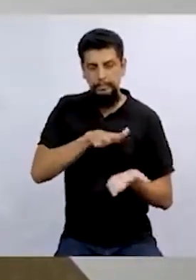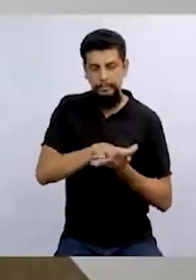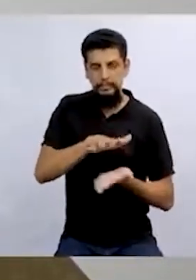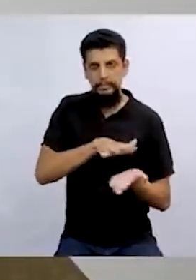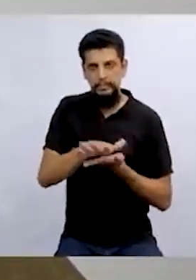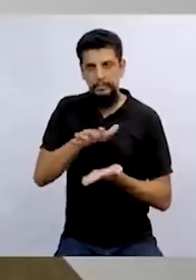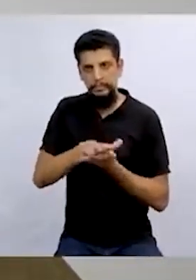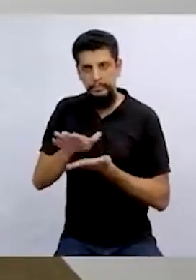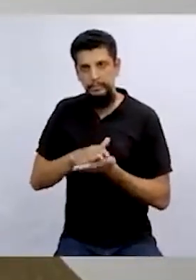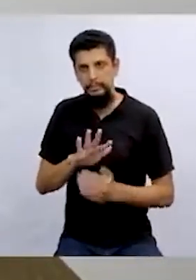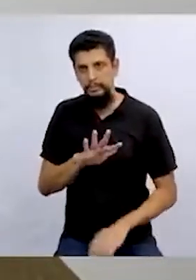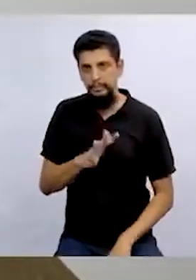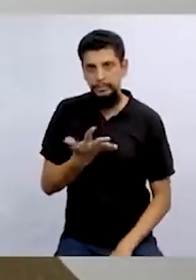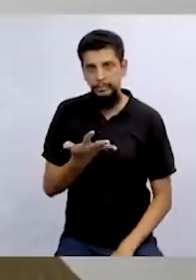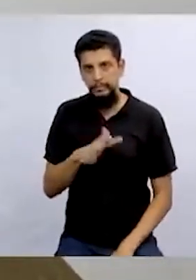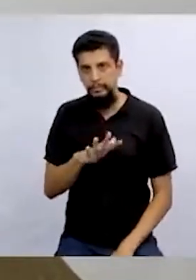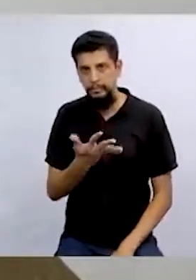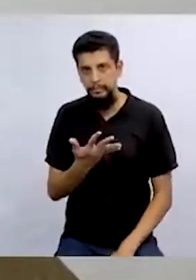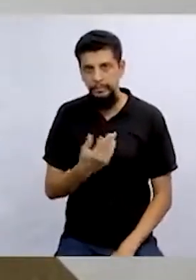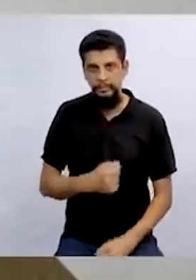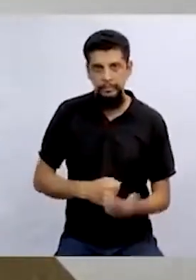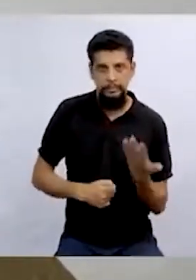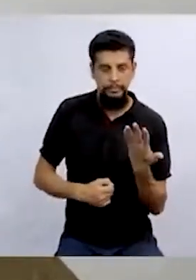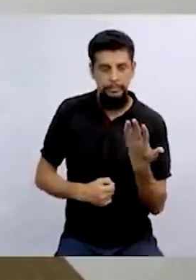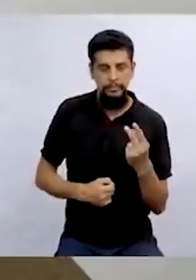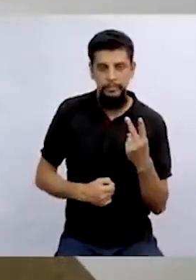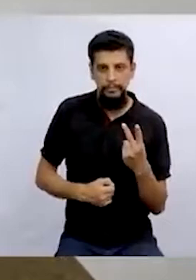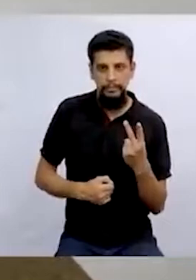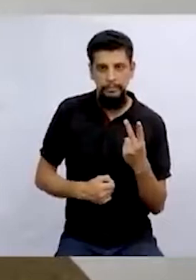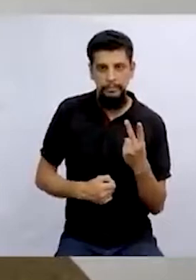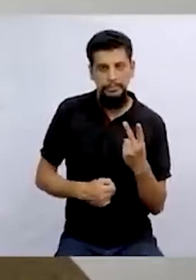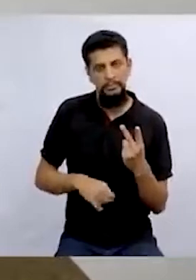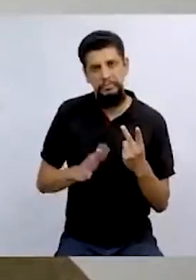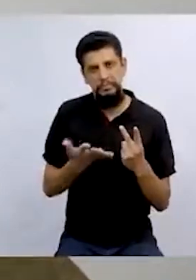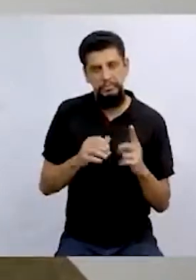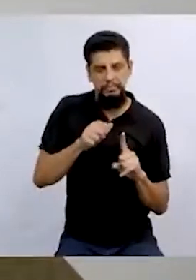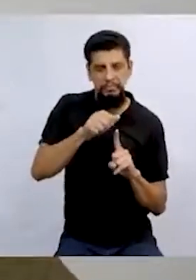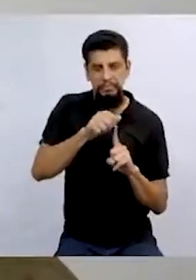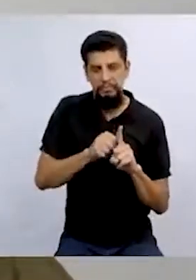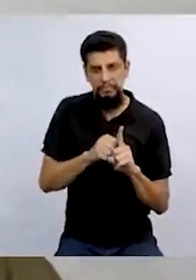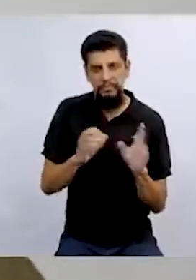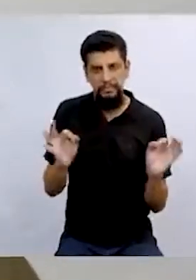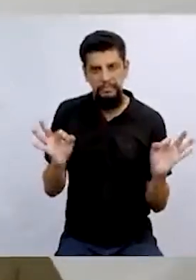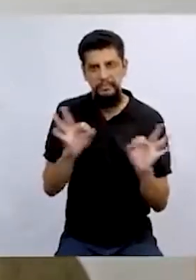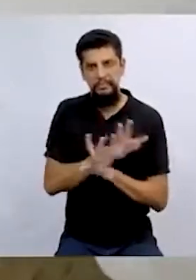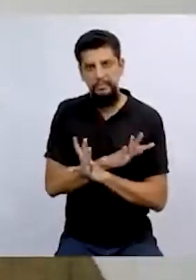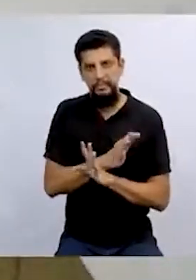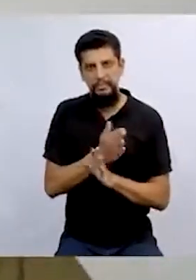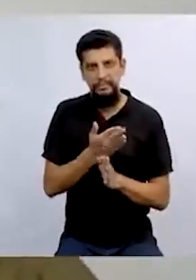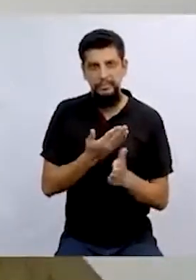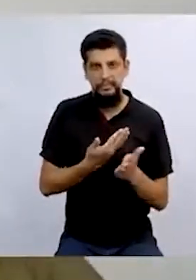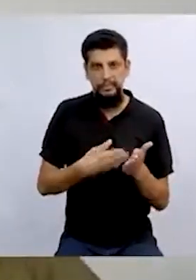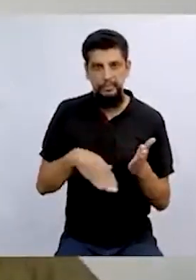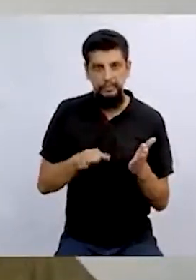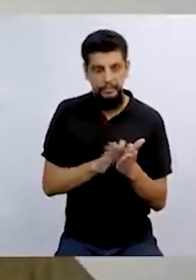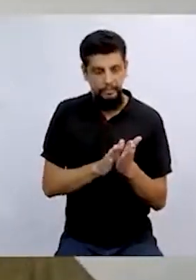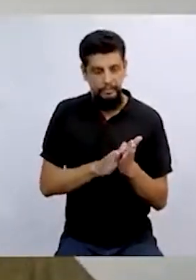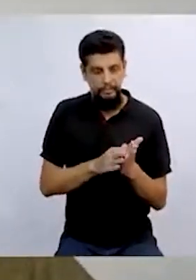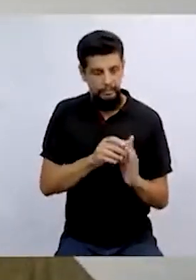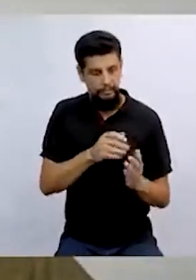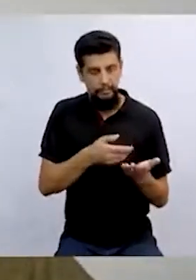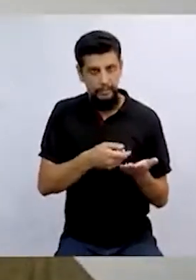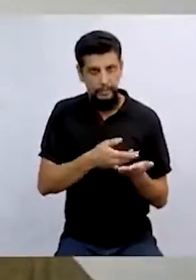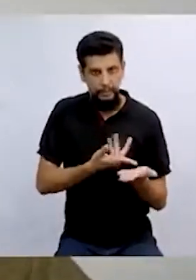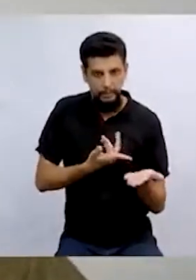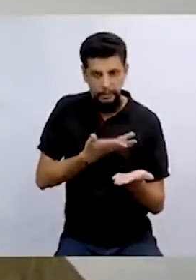E lá na gráfica ele fica mais ou menos de duas semanas a um mês para ficar pronto, até chegar nas mãos dos